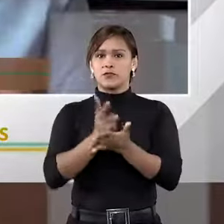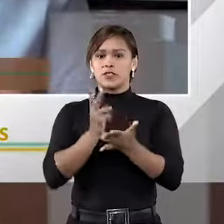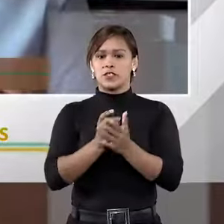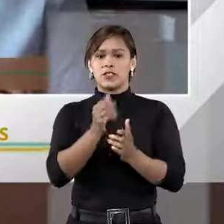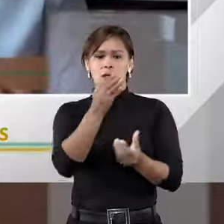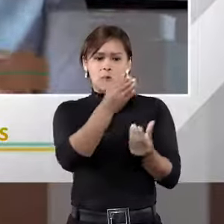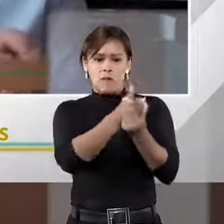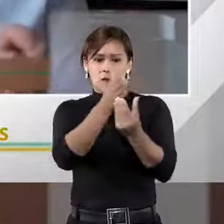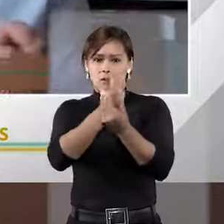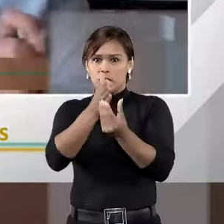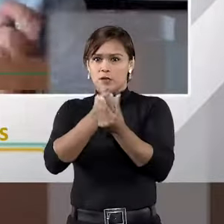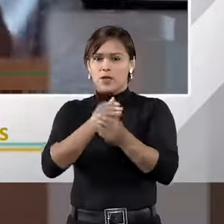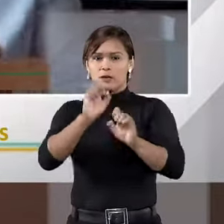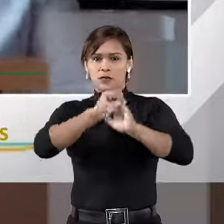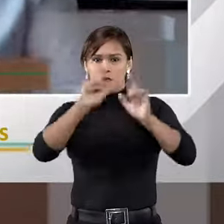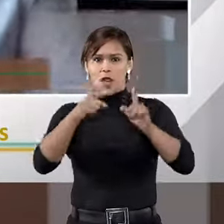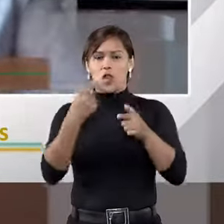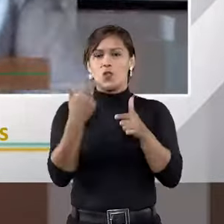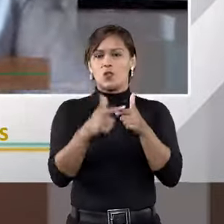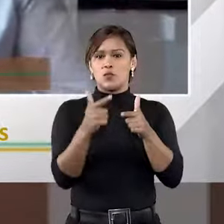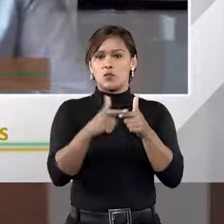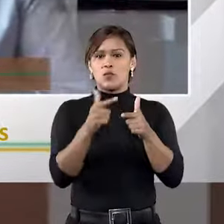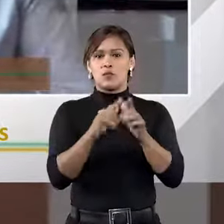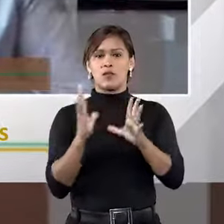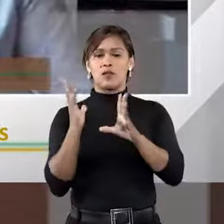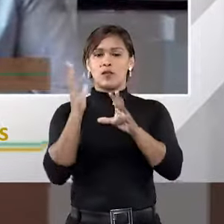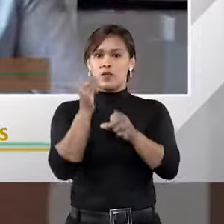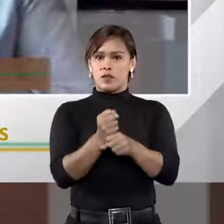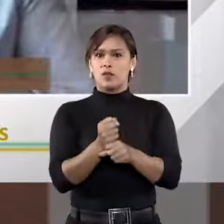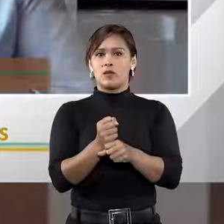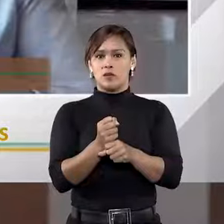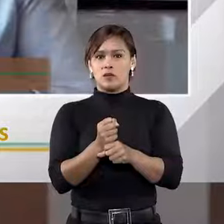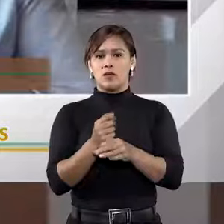caso a caso à luz do litígio concreto que vai ser